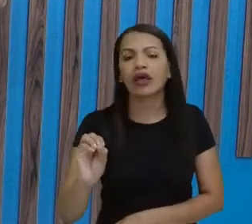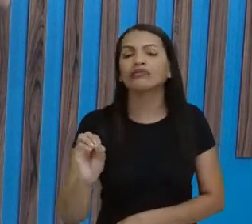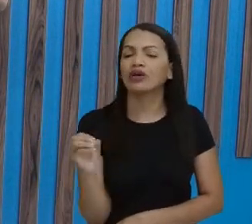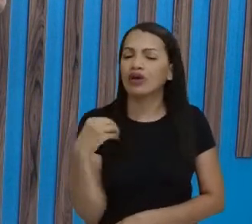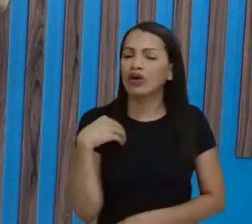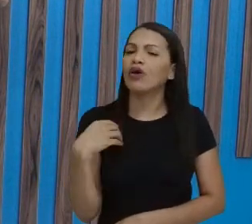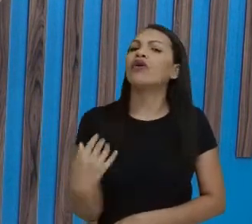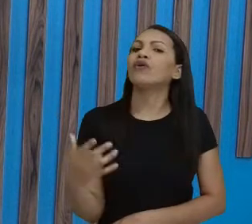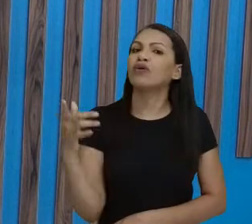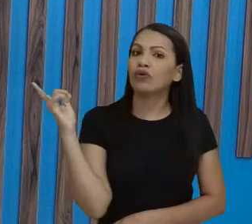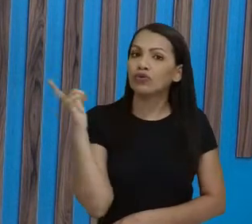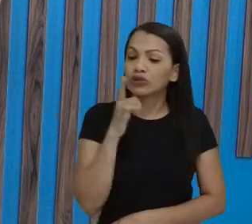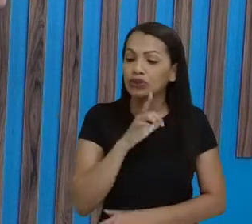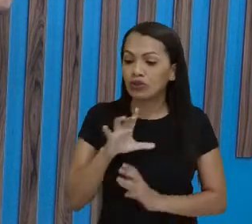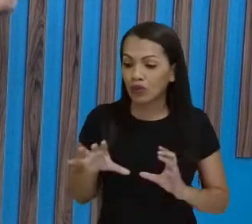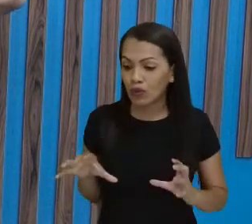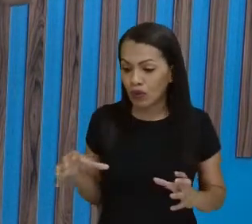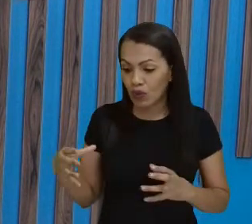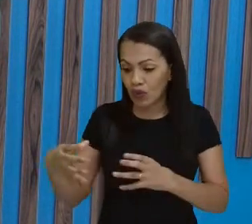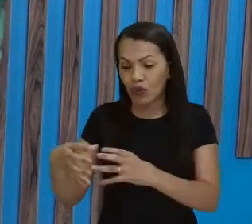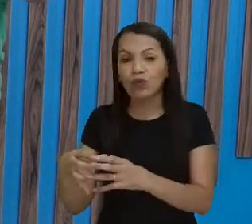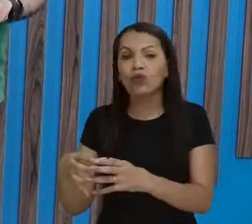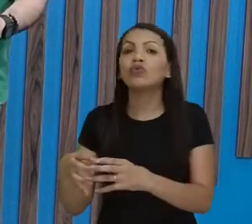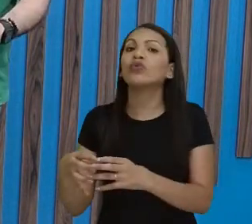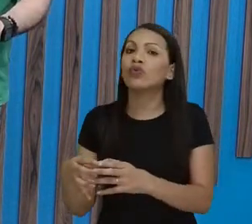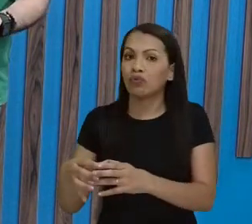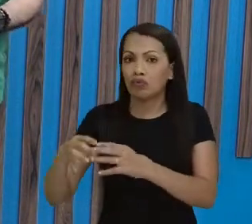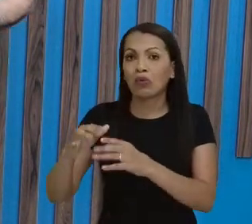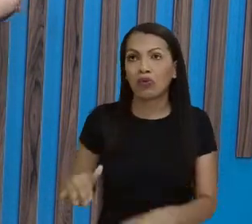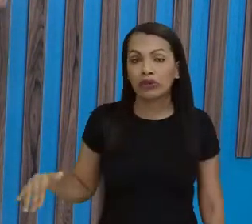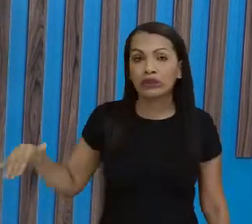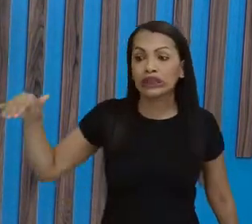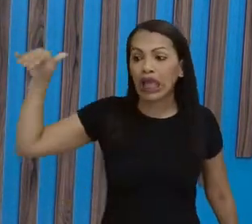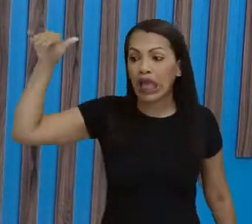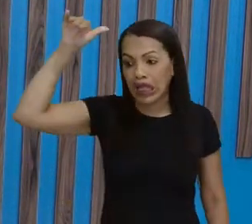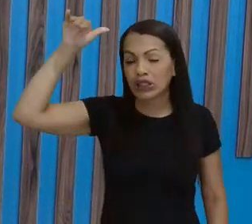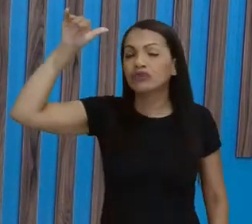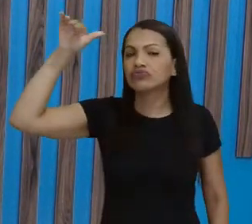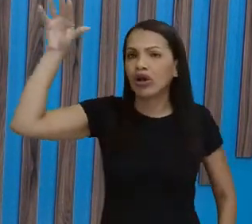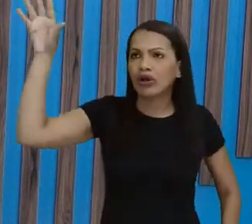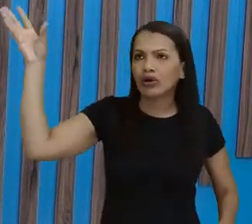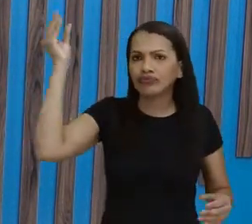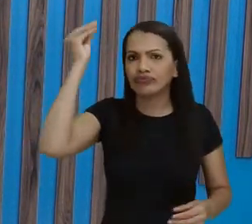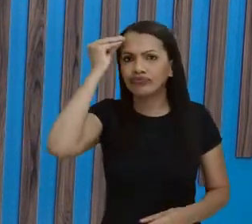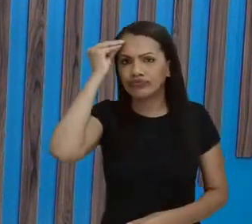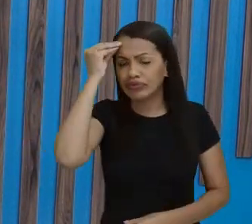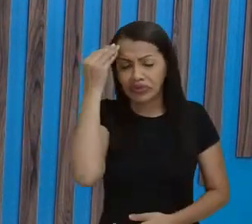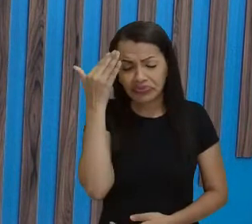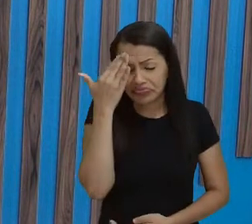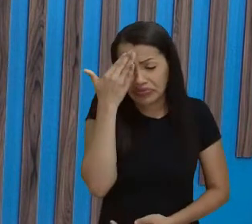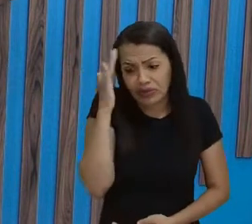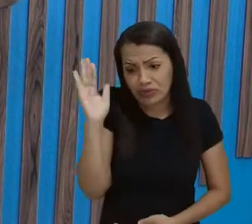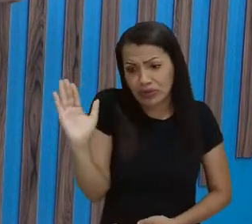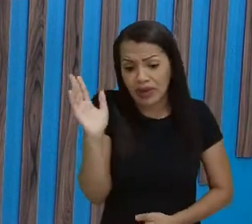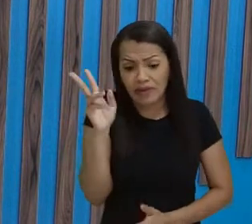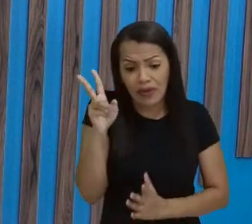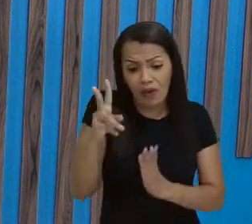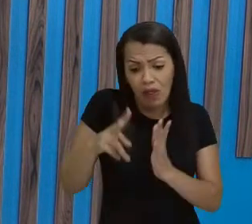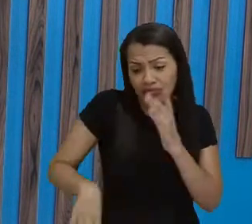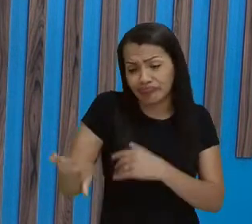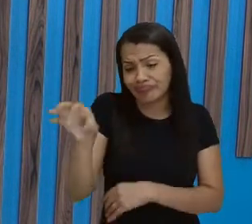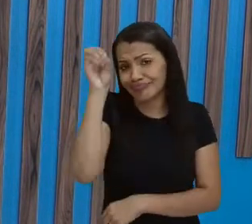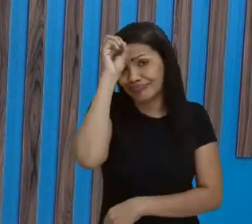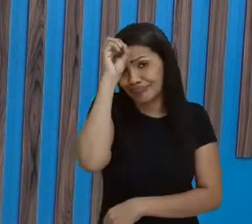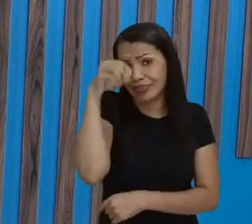completamente um grupo, né, de adultos, né, que eram analfabetos ali, e o método dele, né,